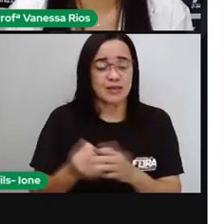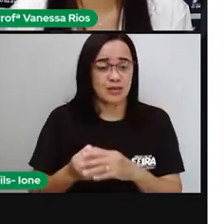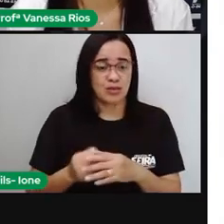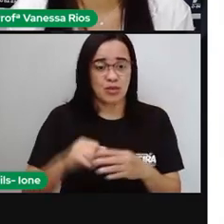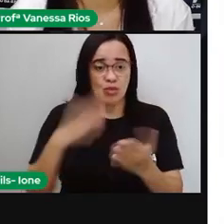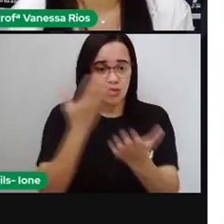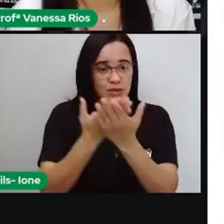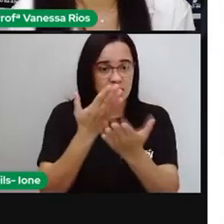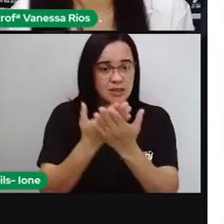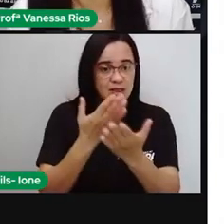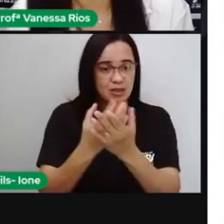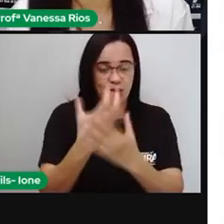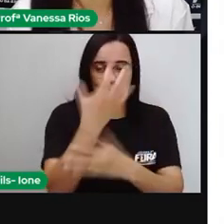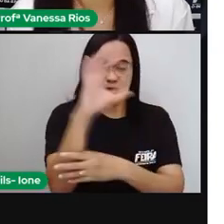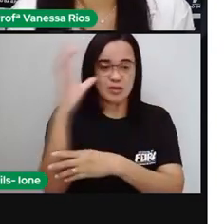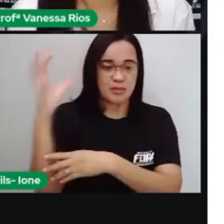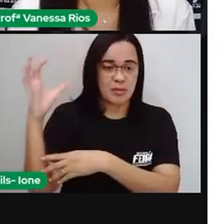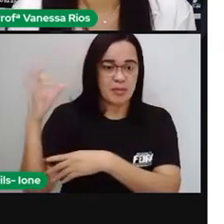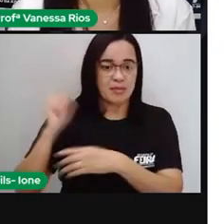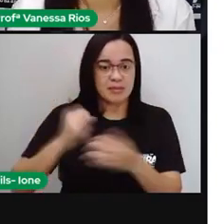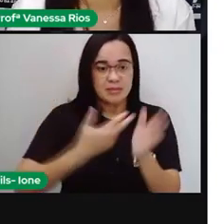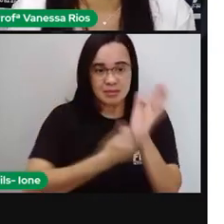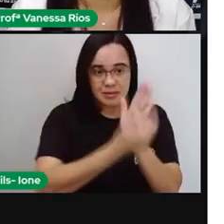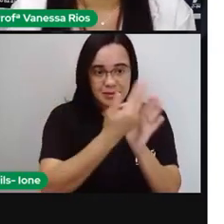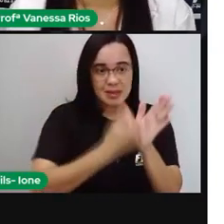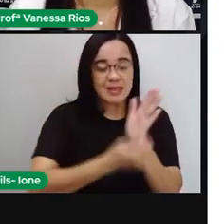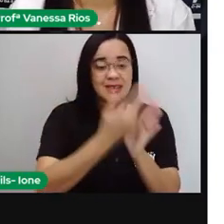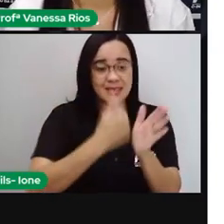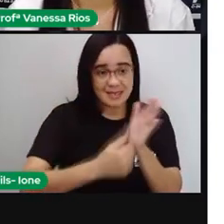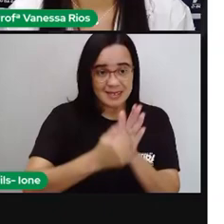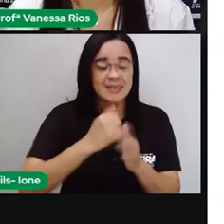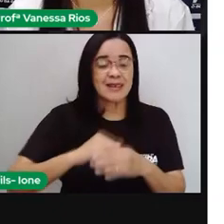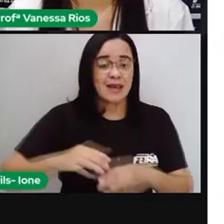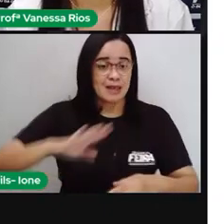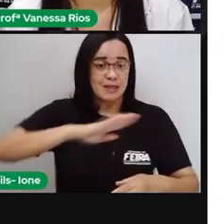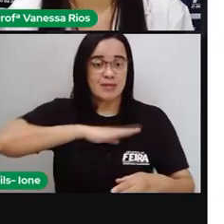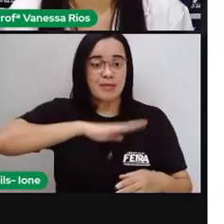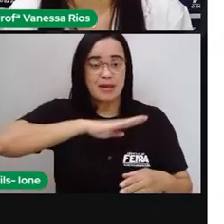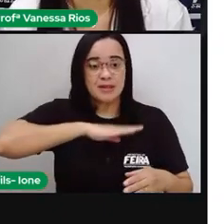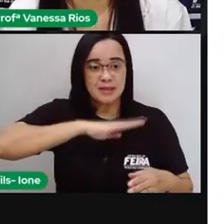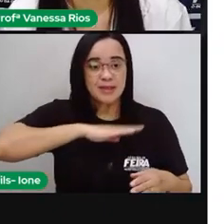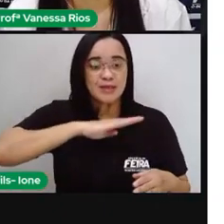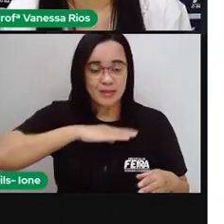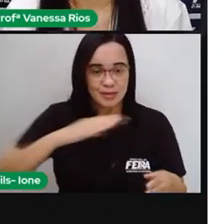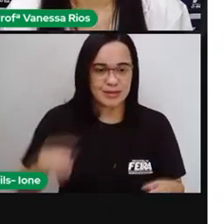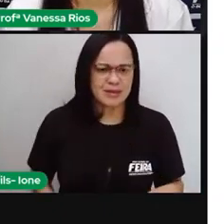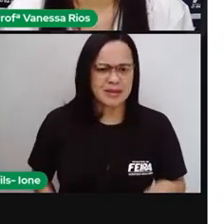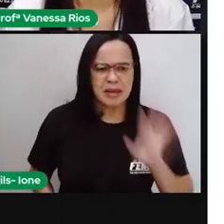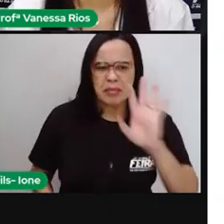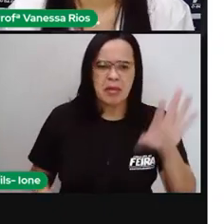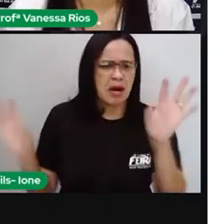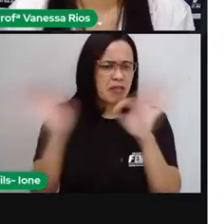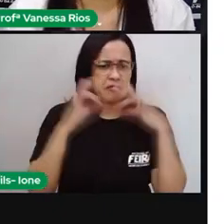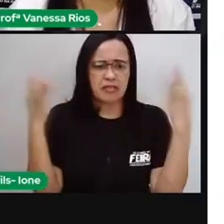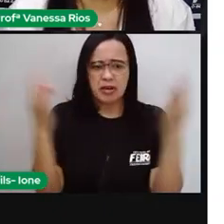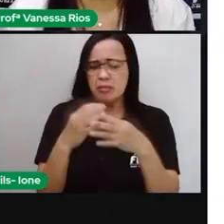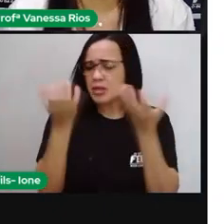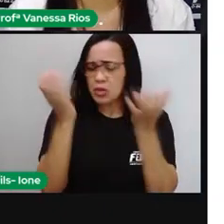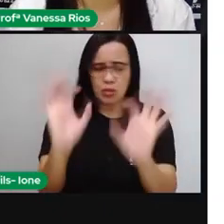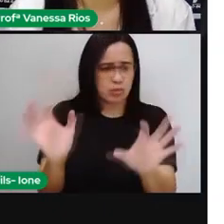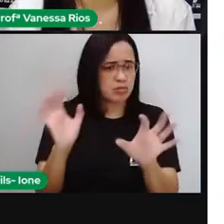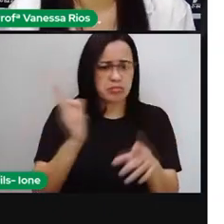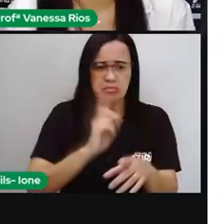Mas isso aí não era a vontade dos pais de Miró. Eles queriam aí que o filho trabalhasse em outras profissões